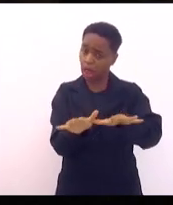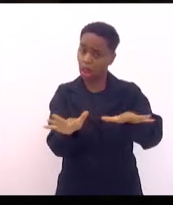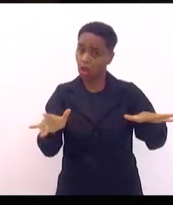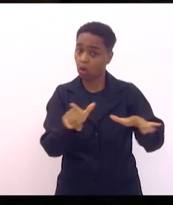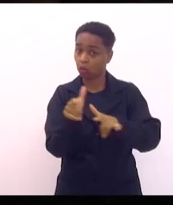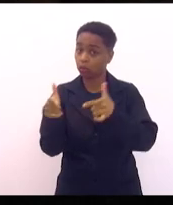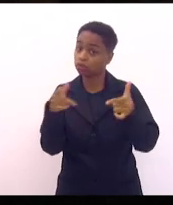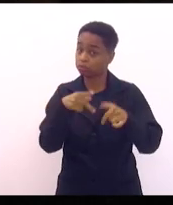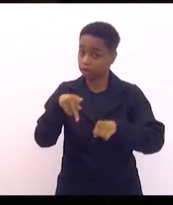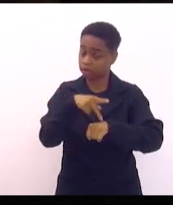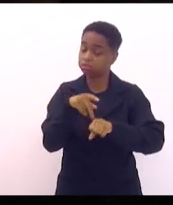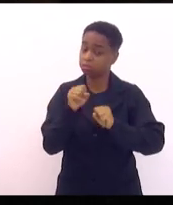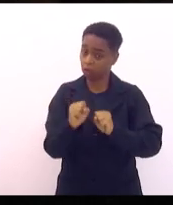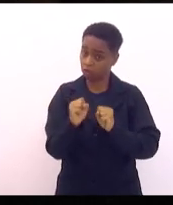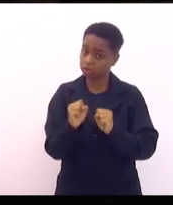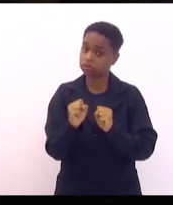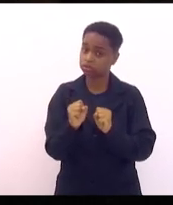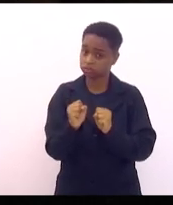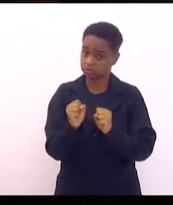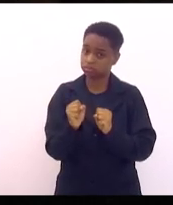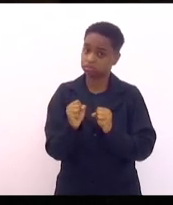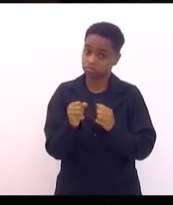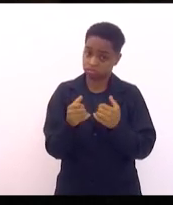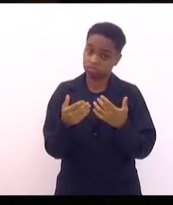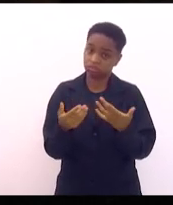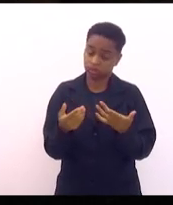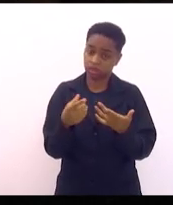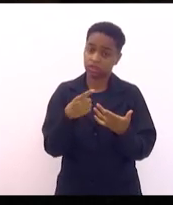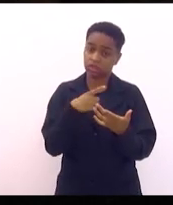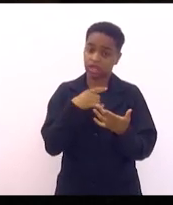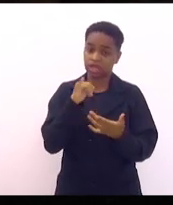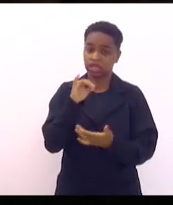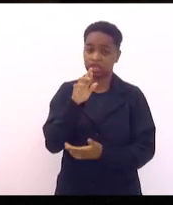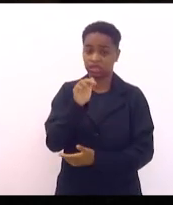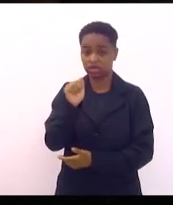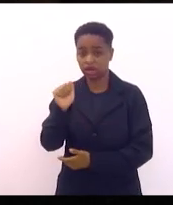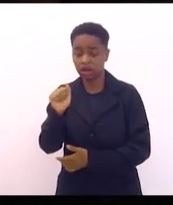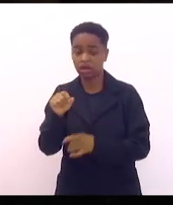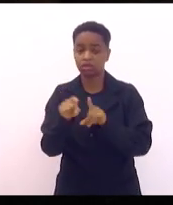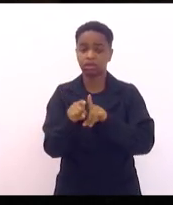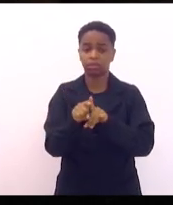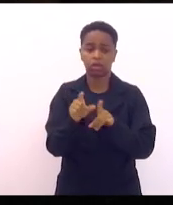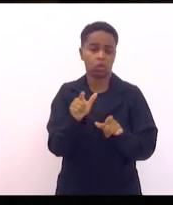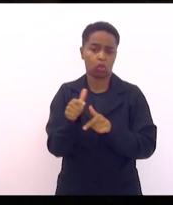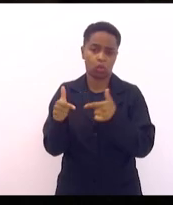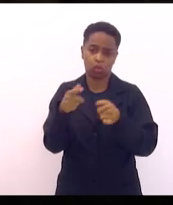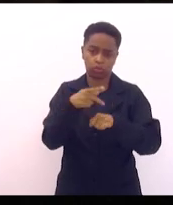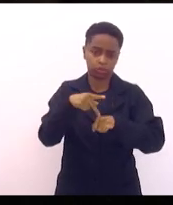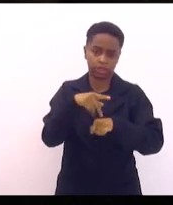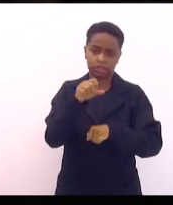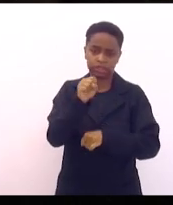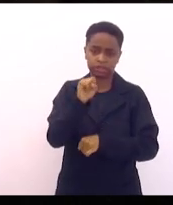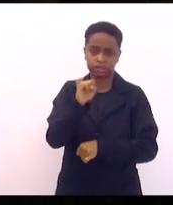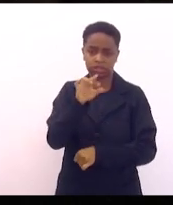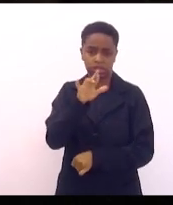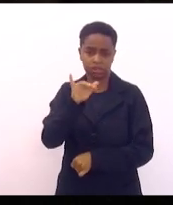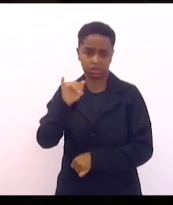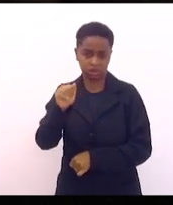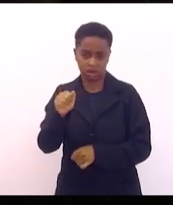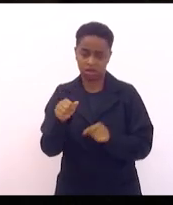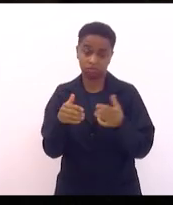Se não espalhar, se não entrar a Hezbollah, se não entrar a Irã, se não entrar a Síria, não entrar,